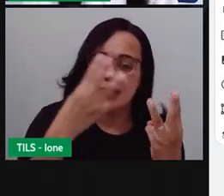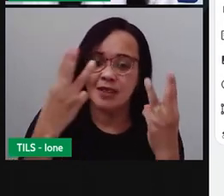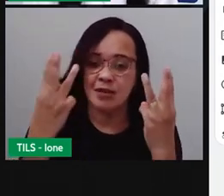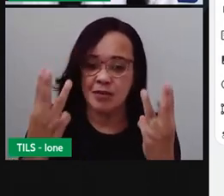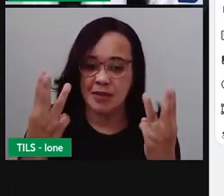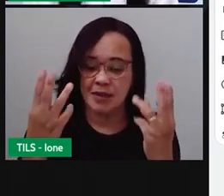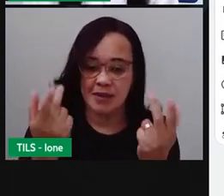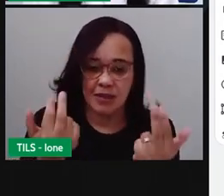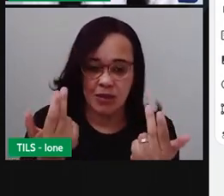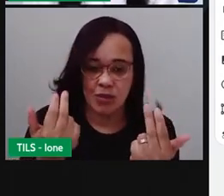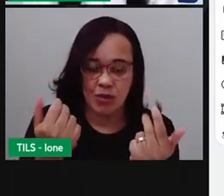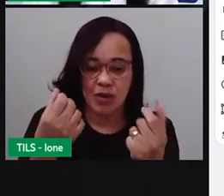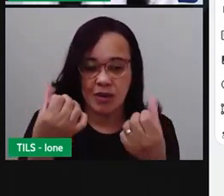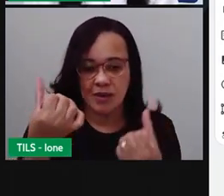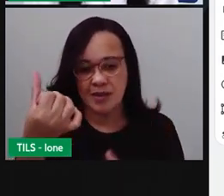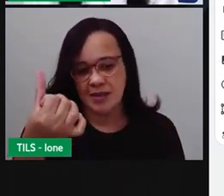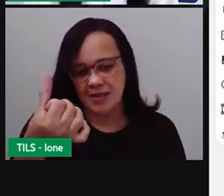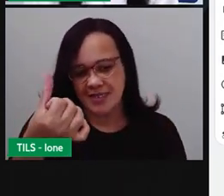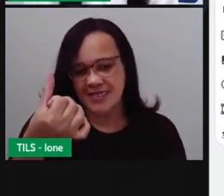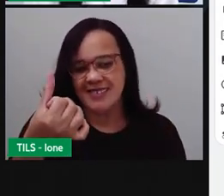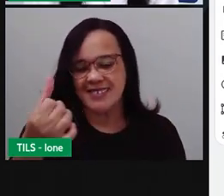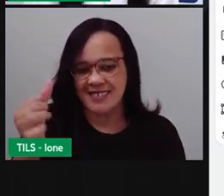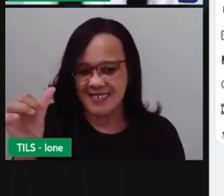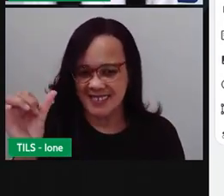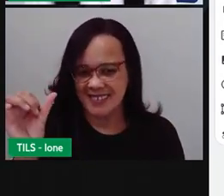igual a 6.